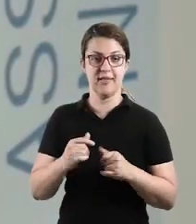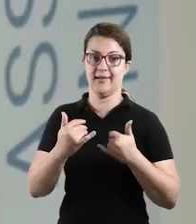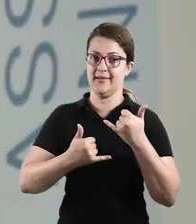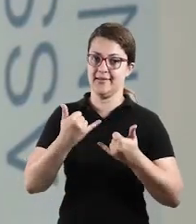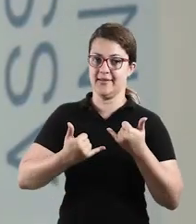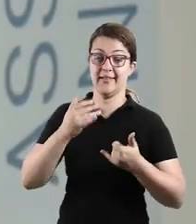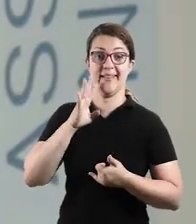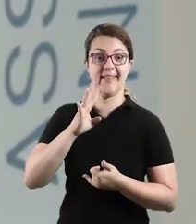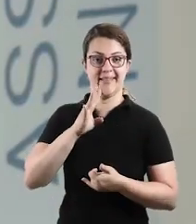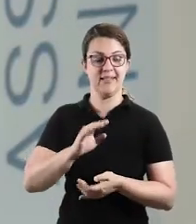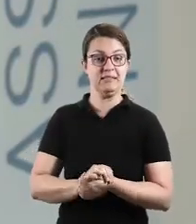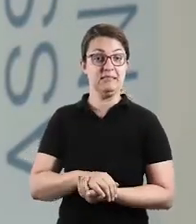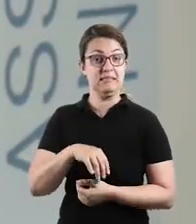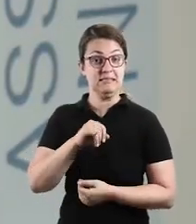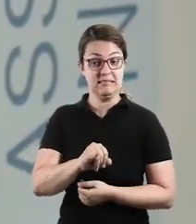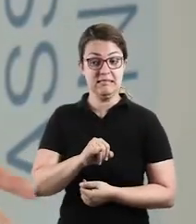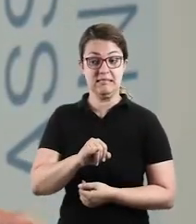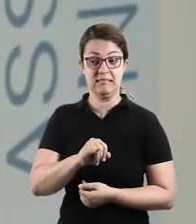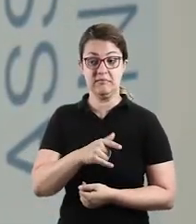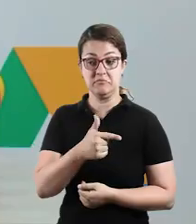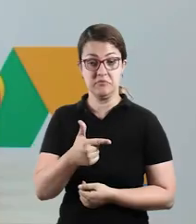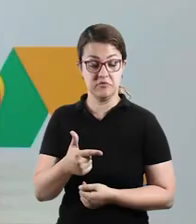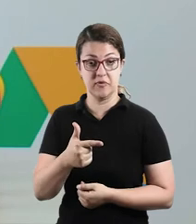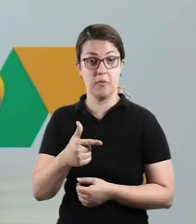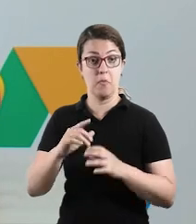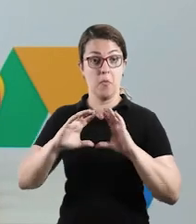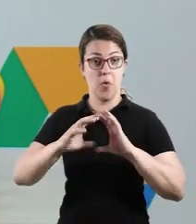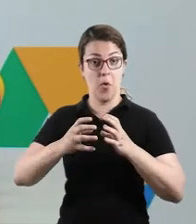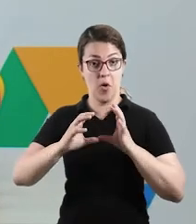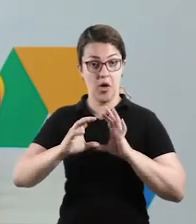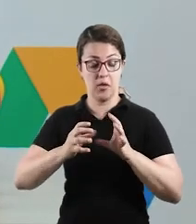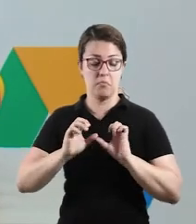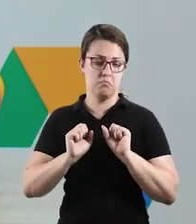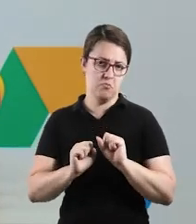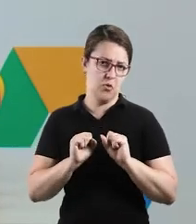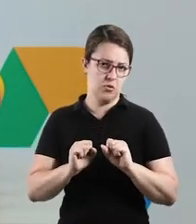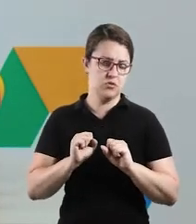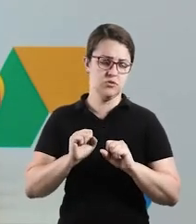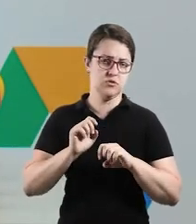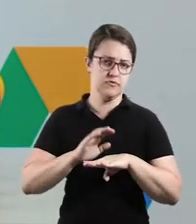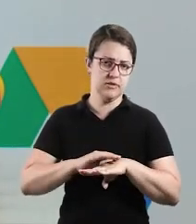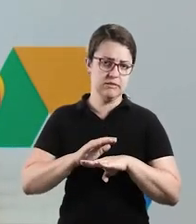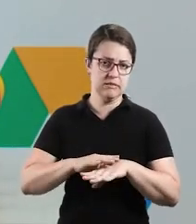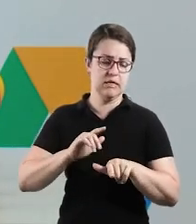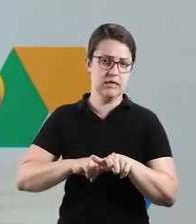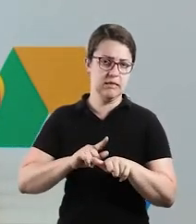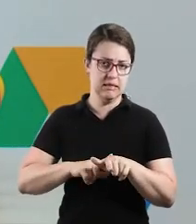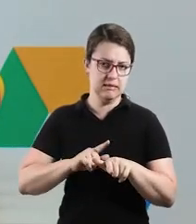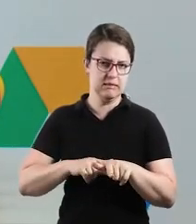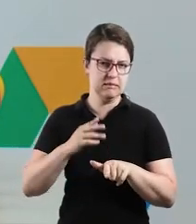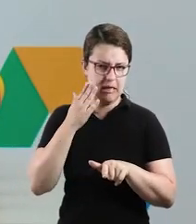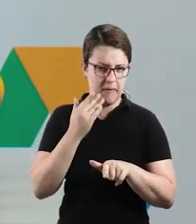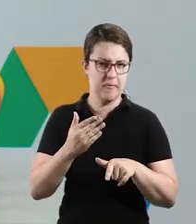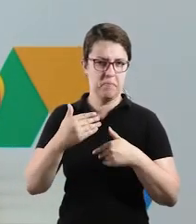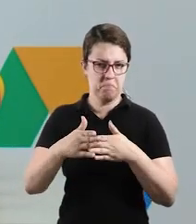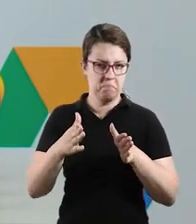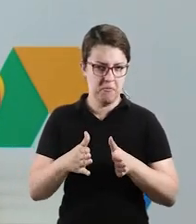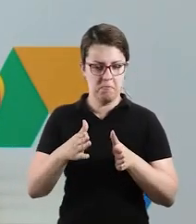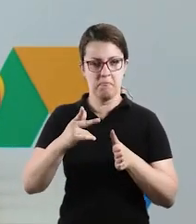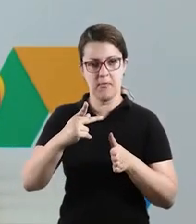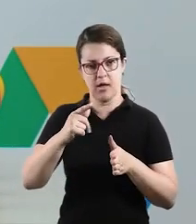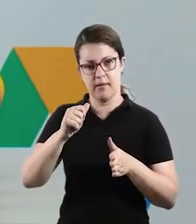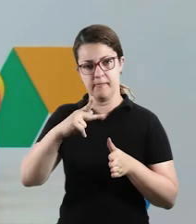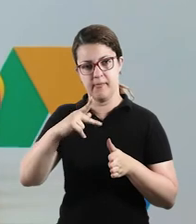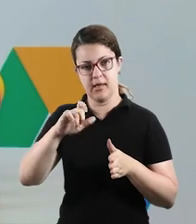é muito divertida. Se você não tiver as bolinhas, de repente, você pode fazer as letrinhas num papelão,